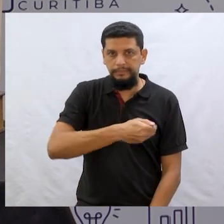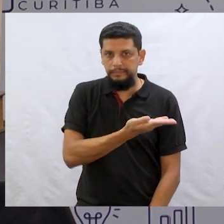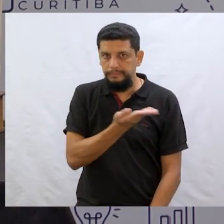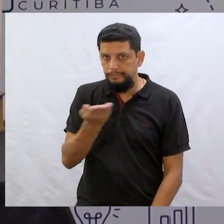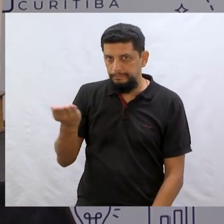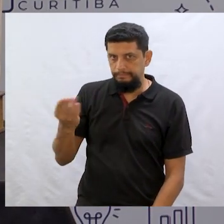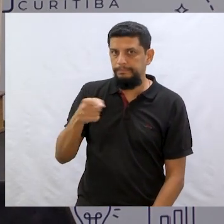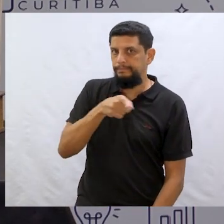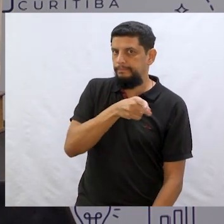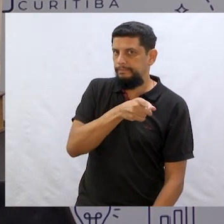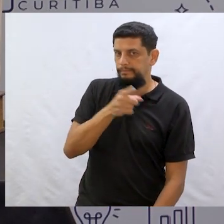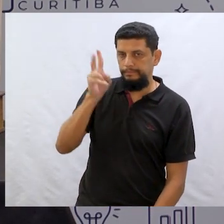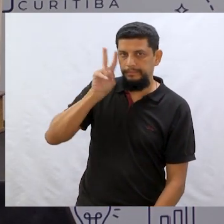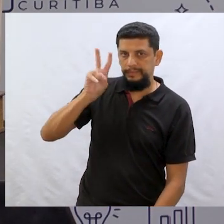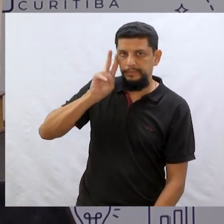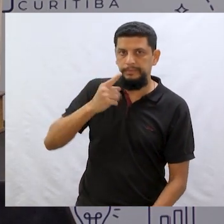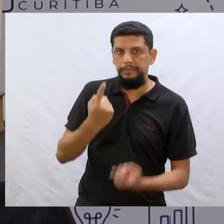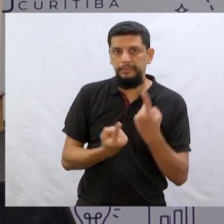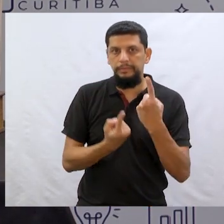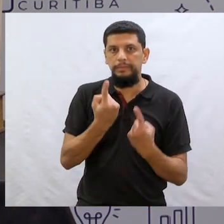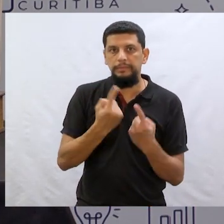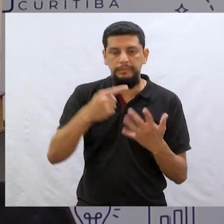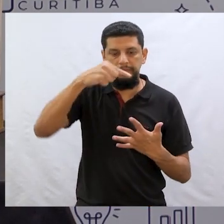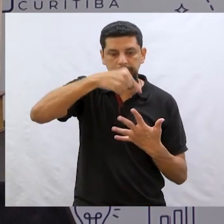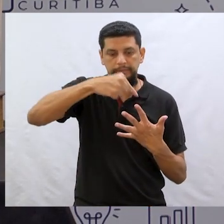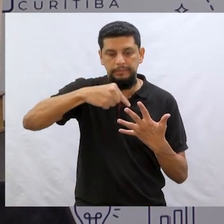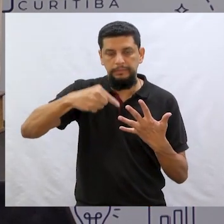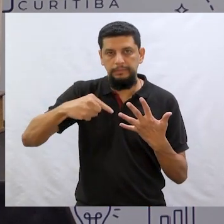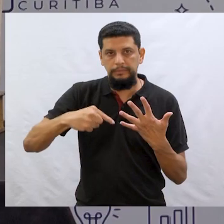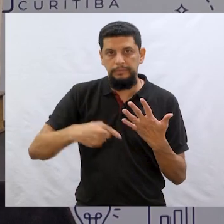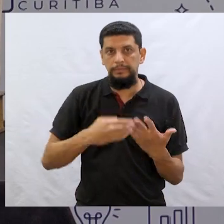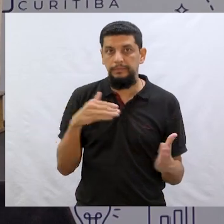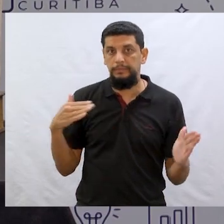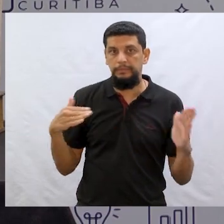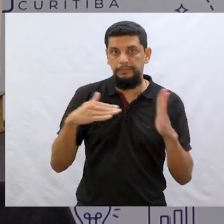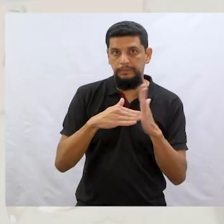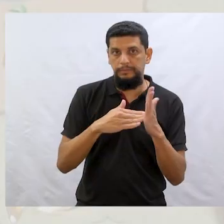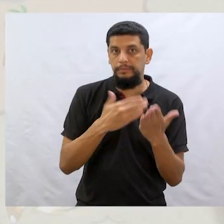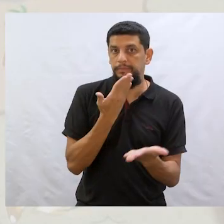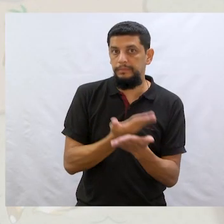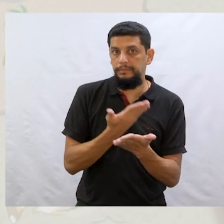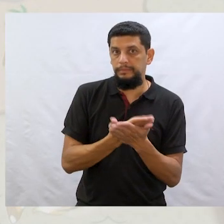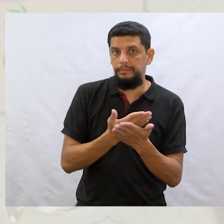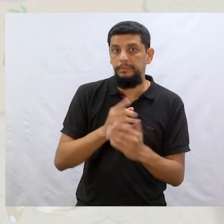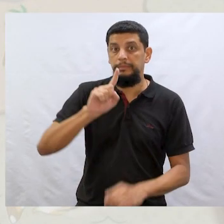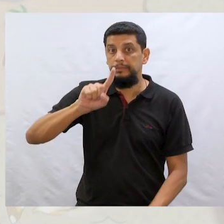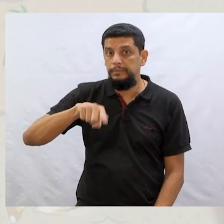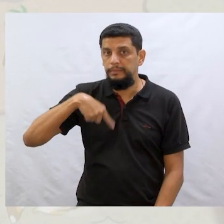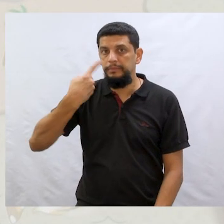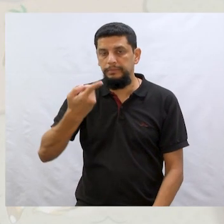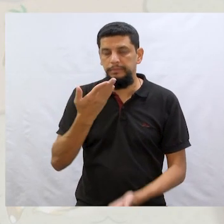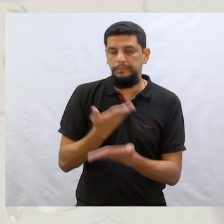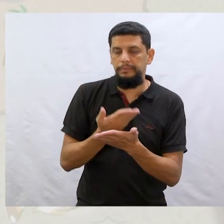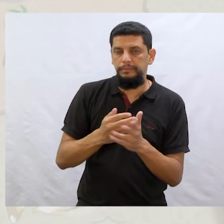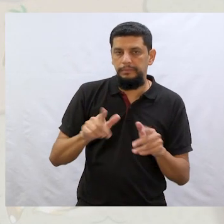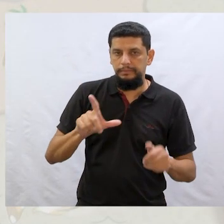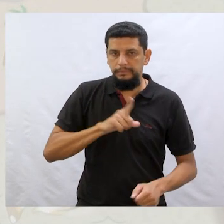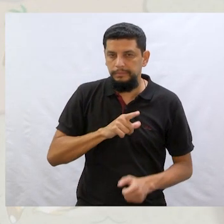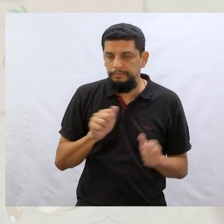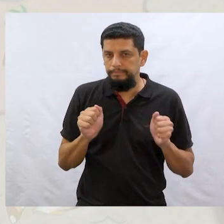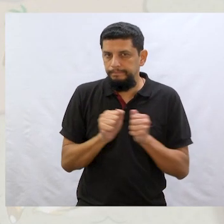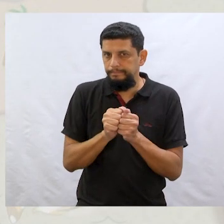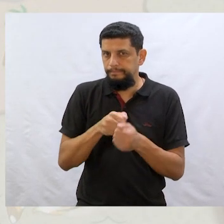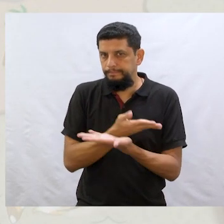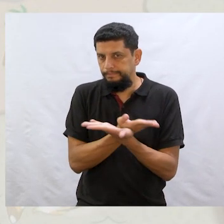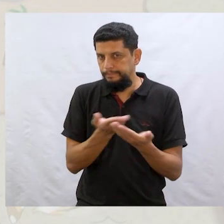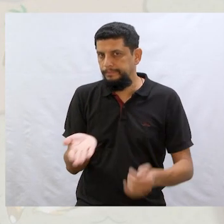Você aí, lembra qual foi o elemento da última aula e qual foi o elemento da outra aula que nós tivemos juntos? Vamos